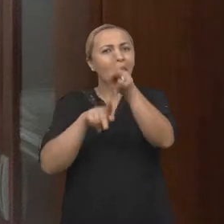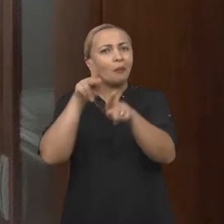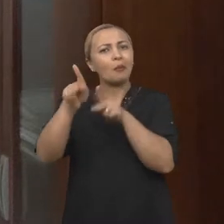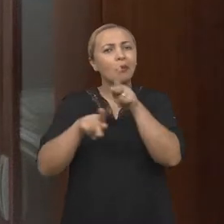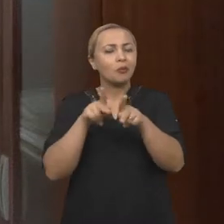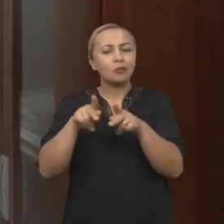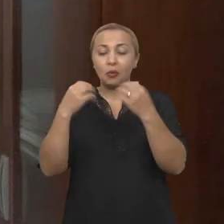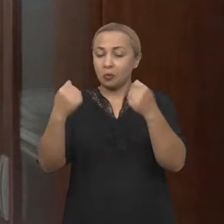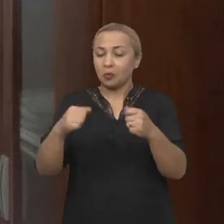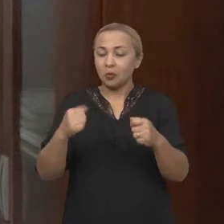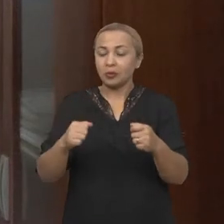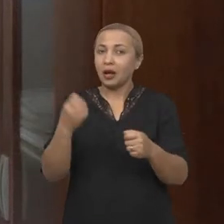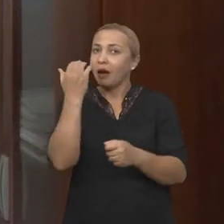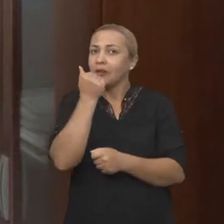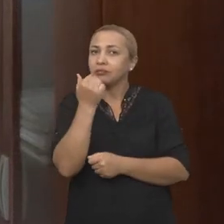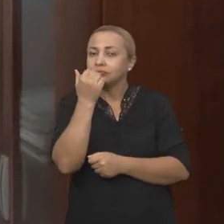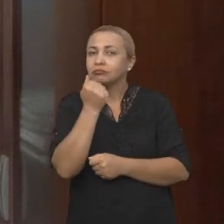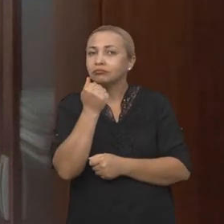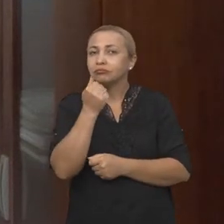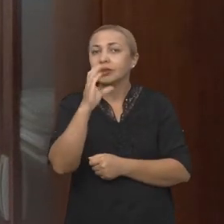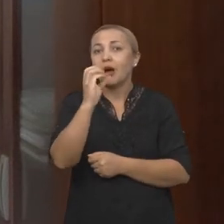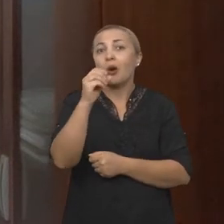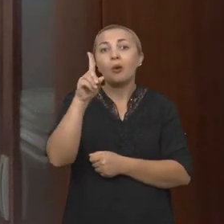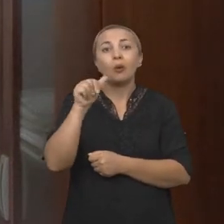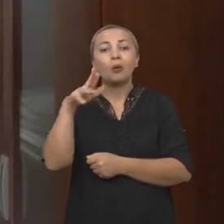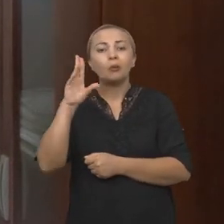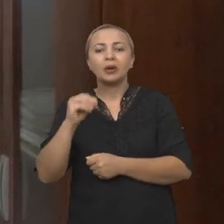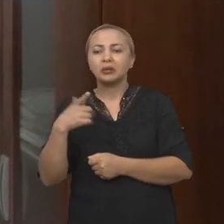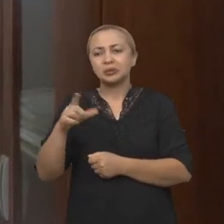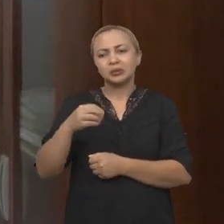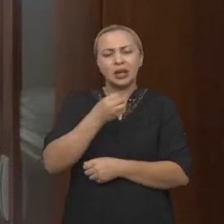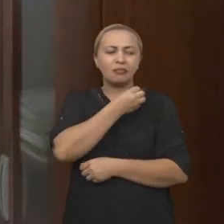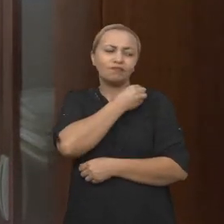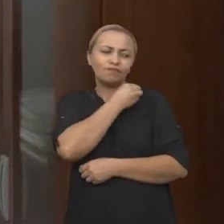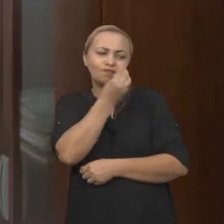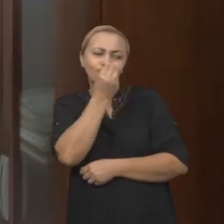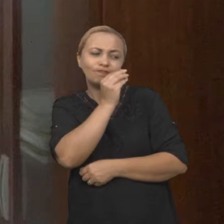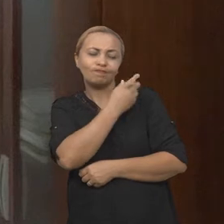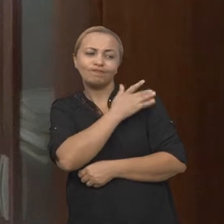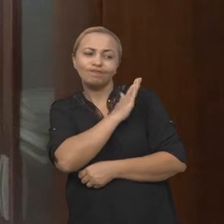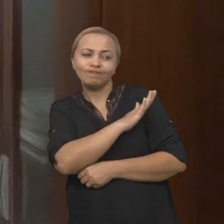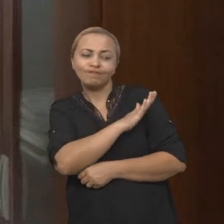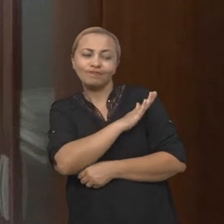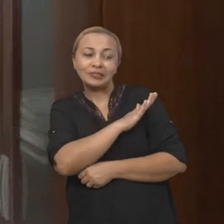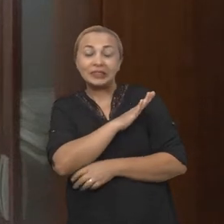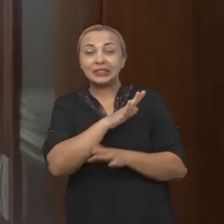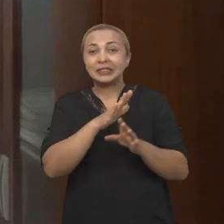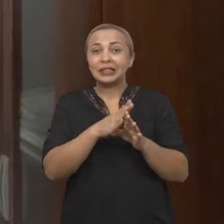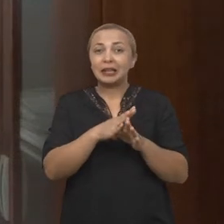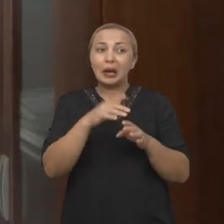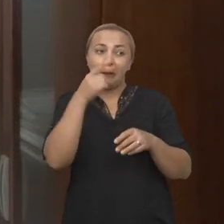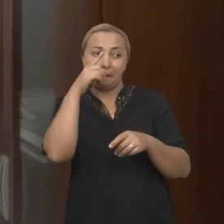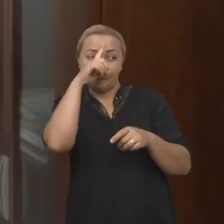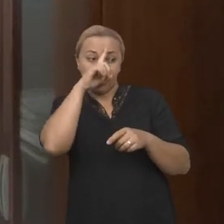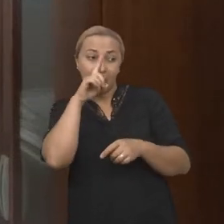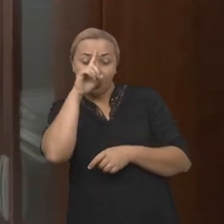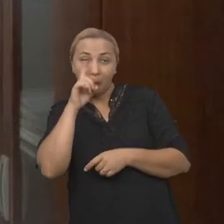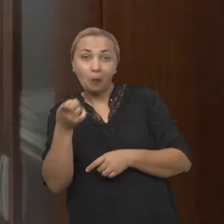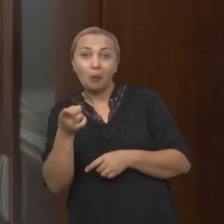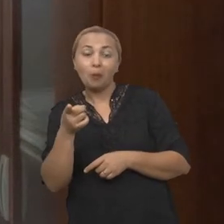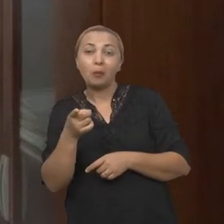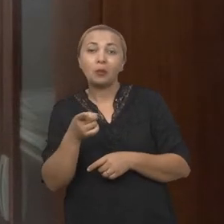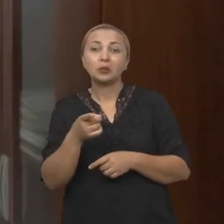possibilidade de consumir cogumelo sem aquele preconceito, né? Ah, isso é tóxico,